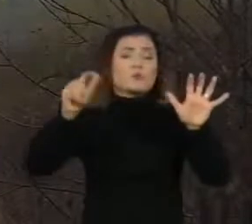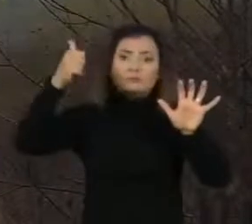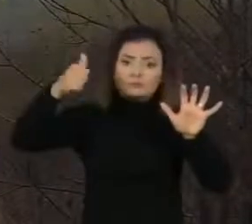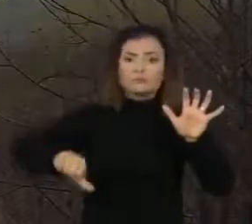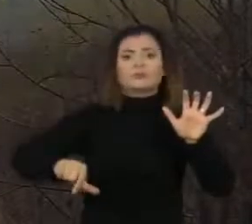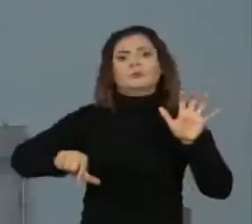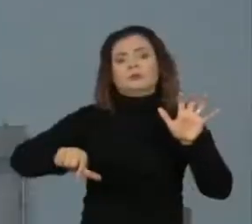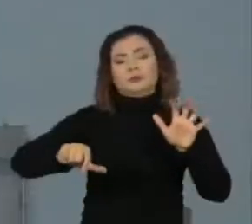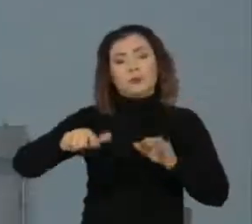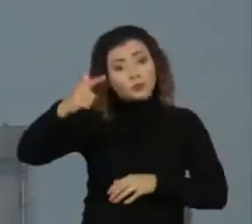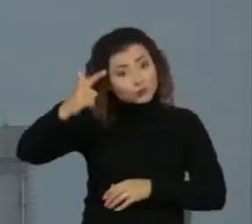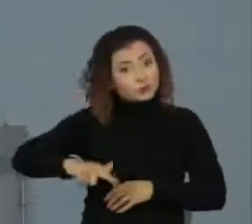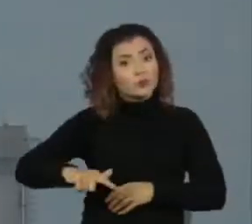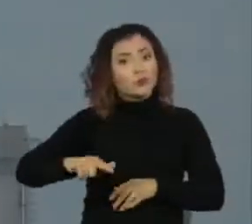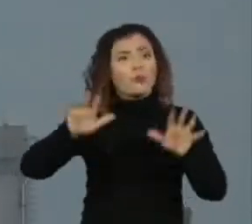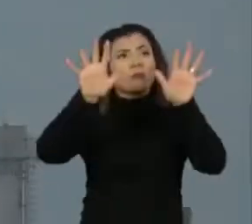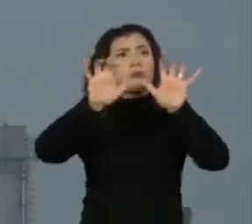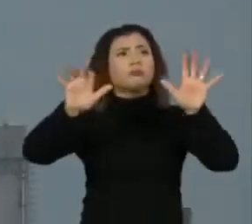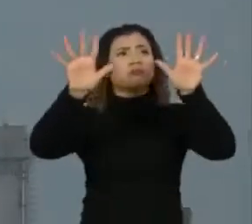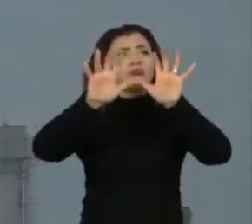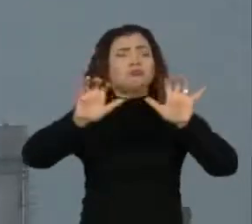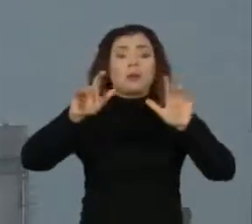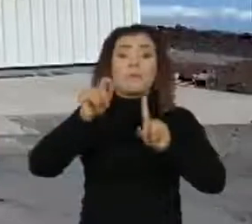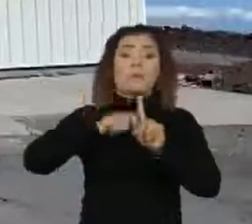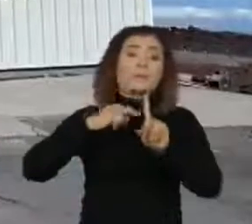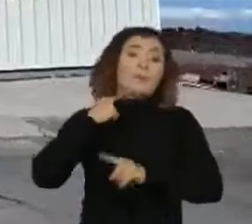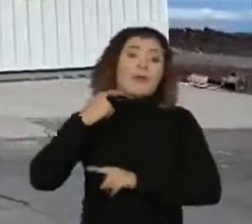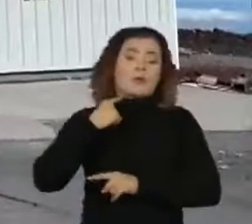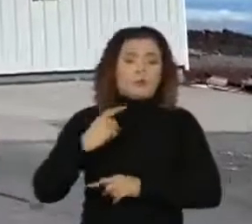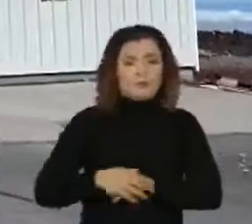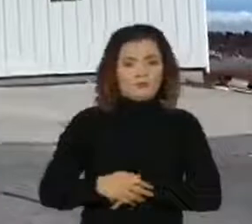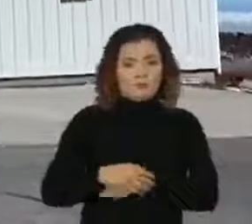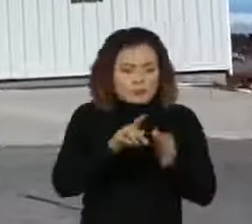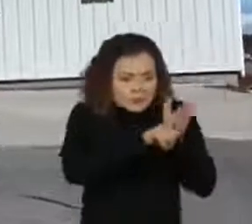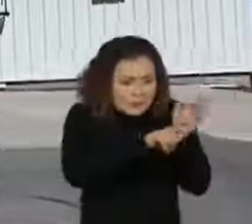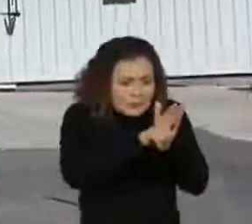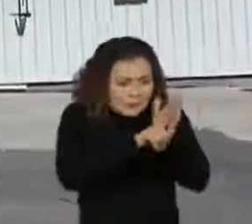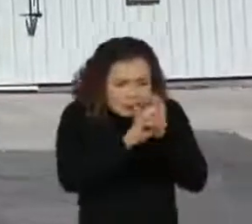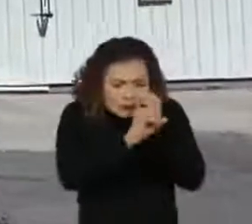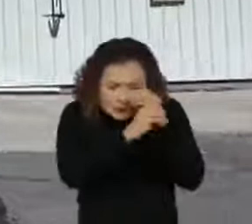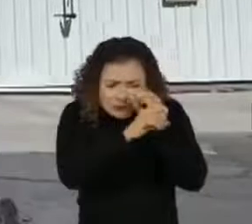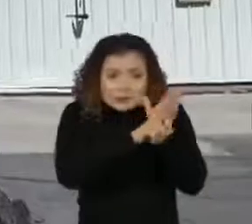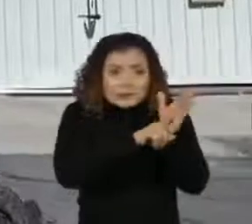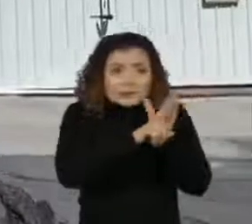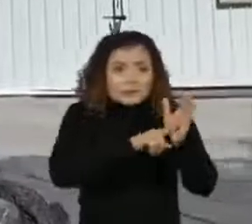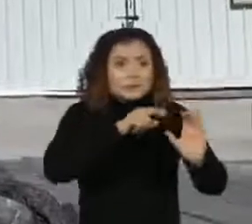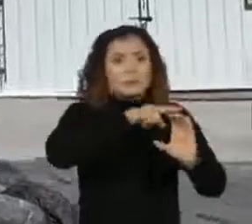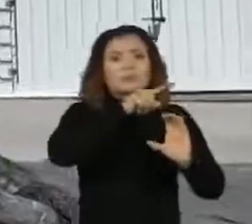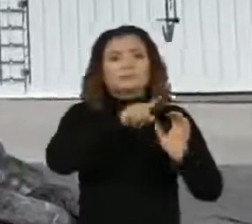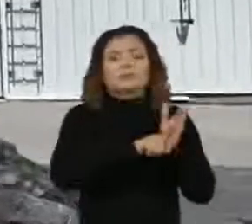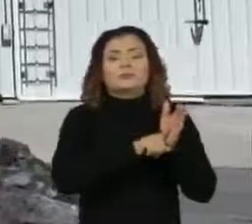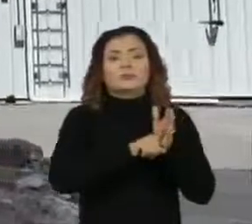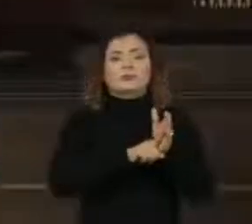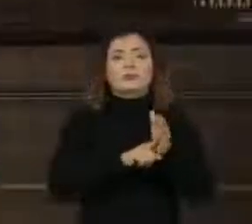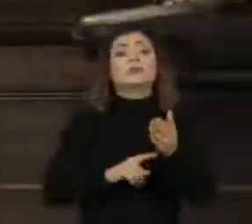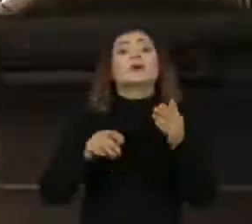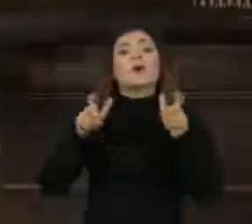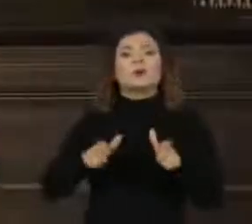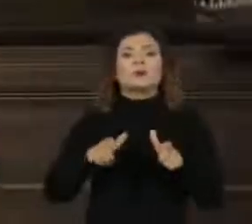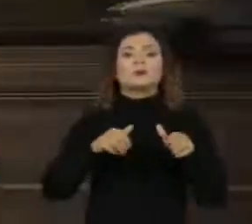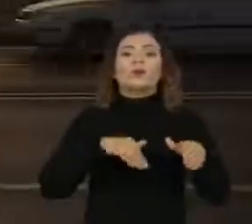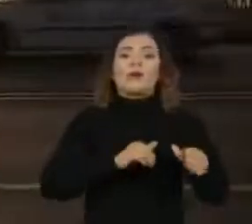dióxido de carbono na atmosfera chegou ao pico em maio. Os cientistas do Observatório de Mauna Loa, instalado no topo do Havaí,